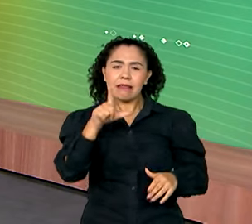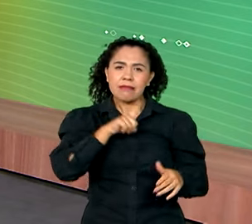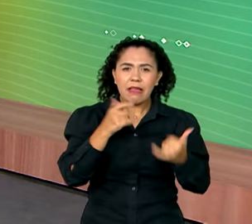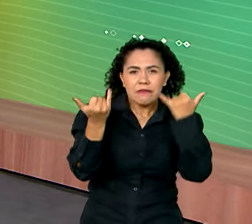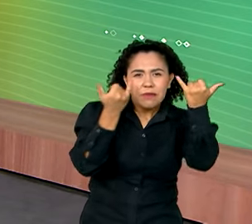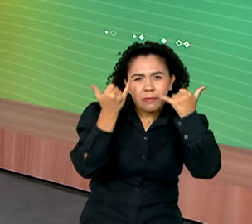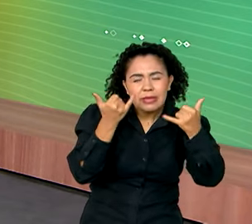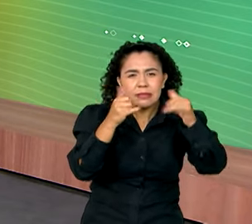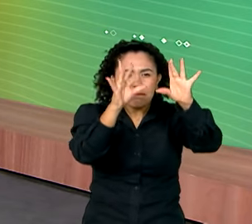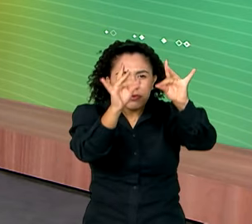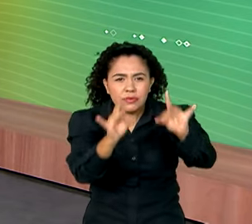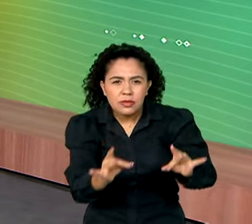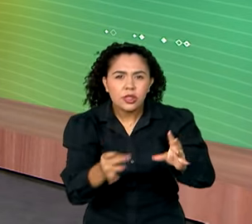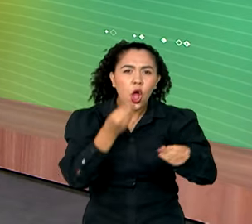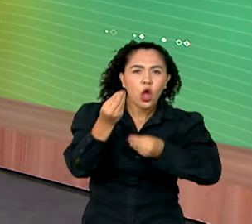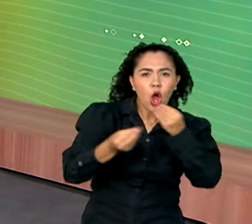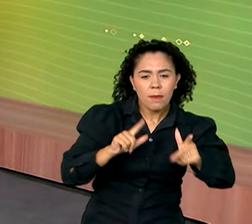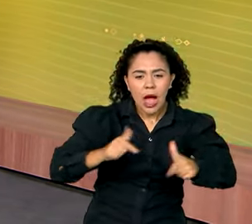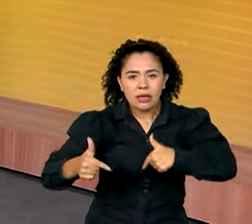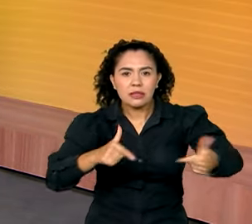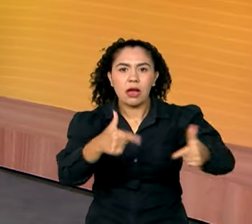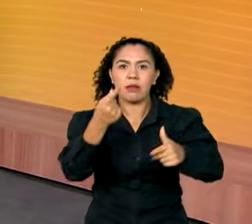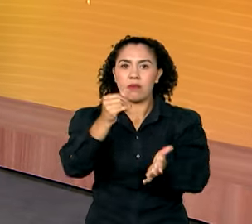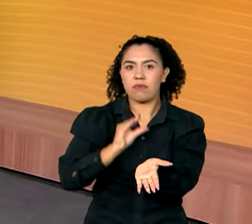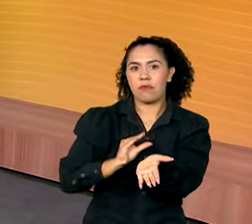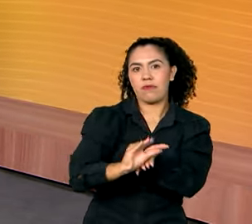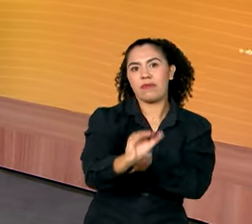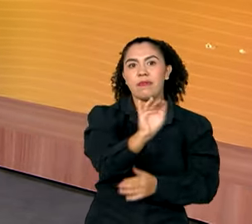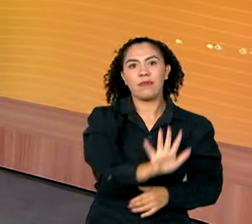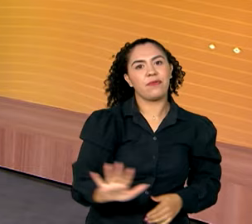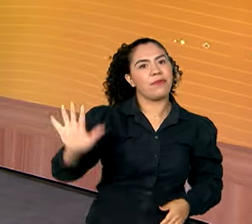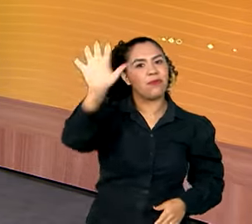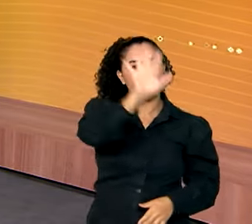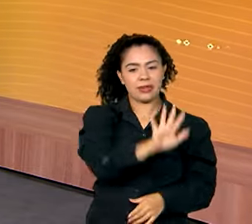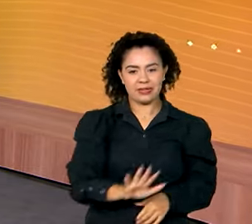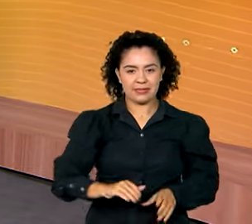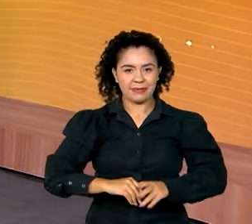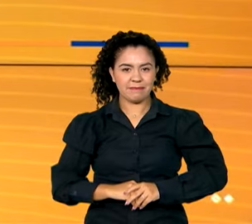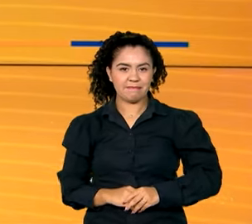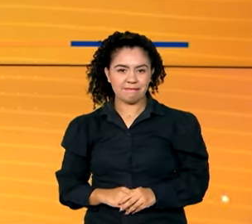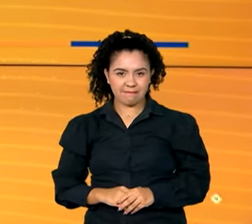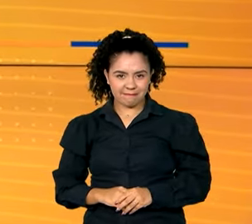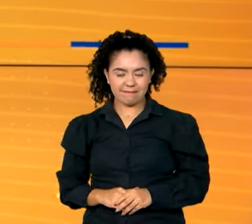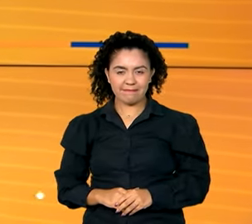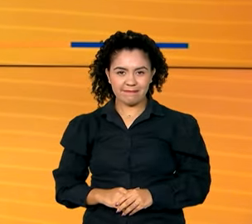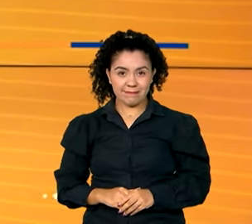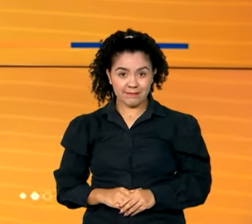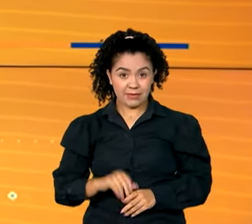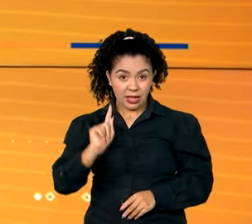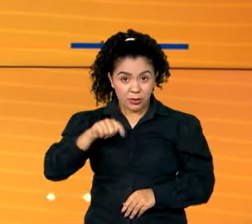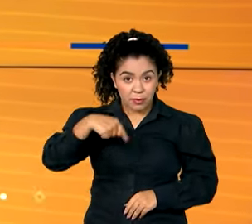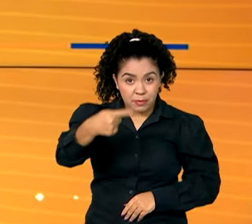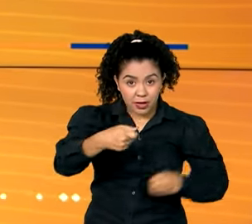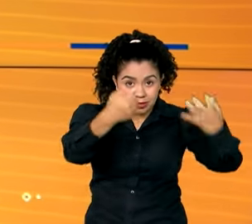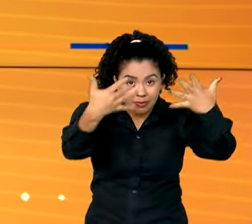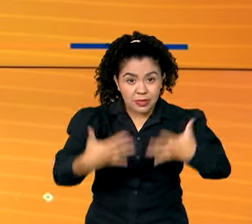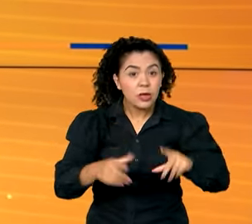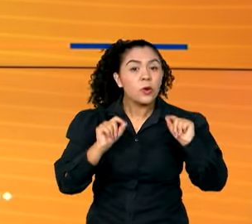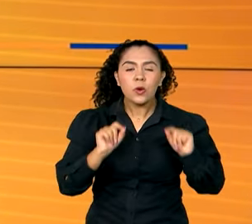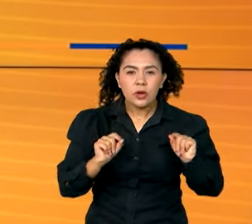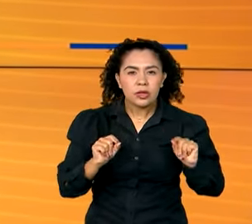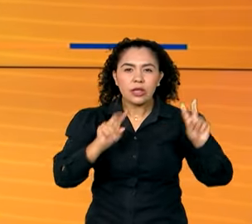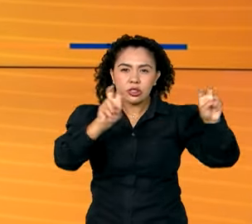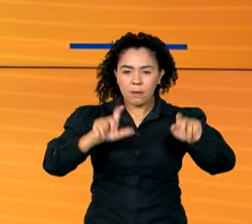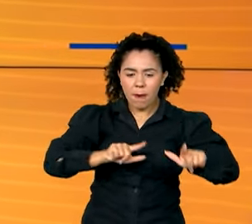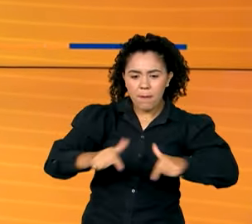informa sobre as ações e os investimentos federais em todo o país. E veja a seguir, ações